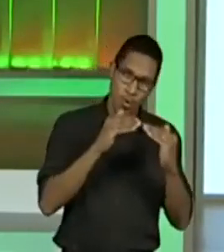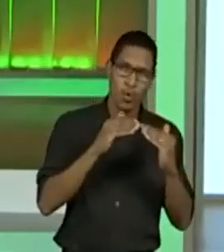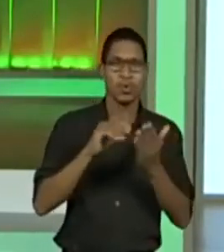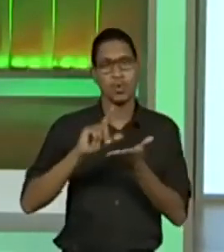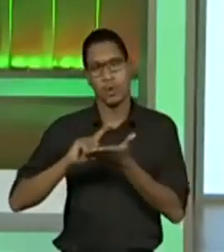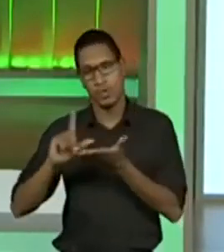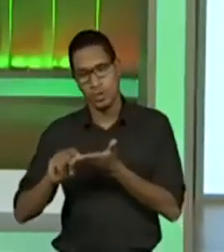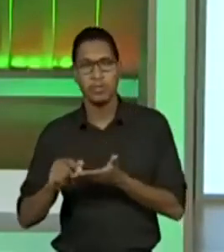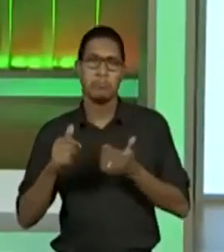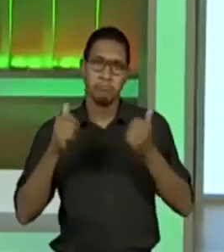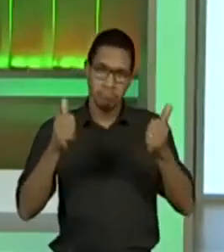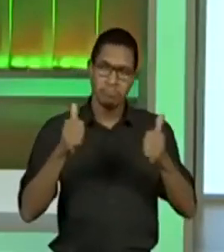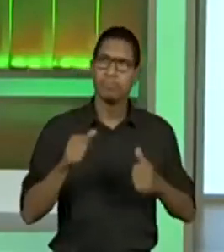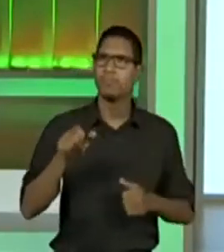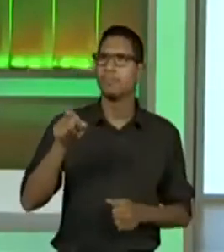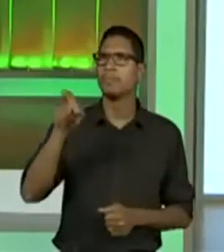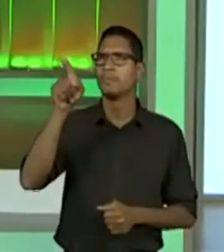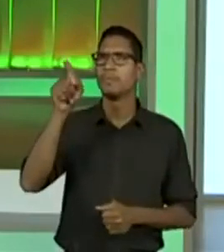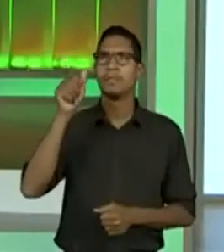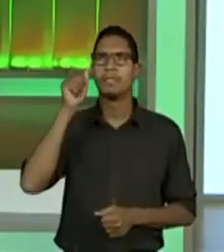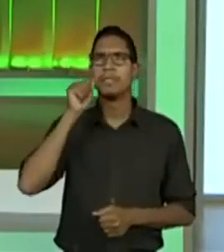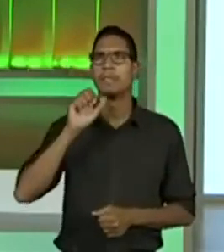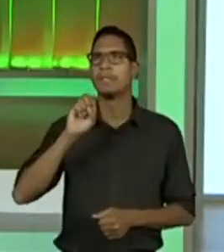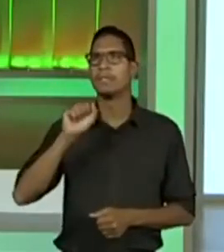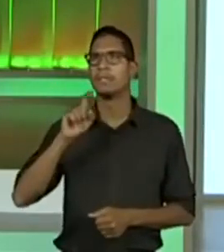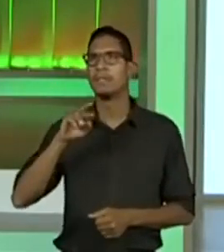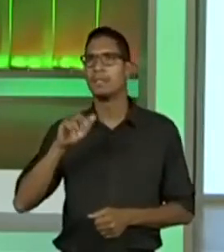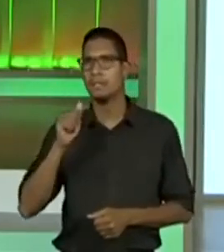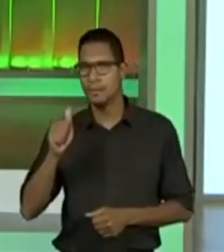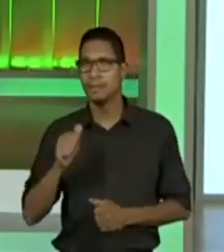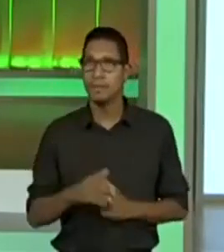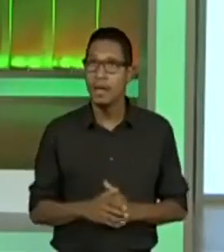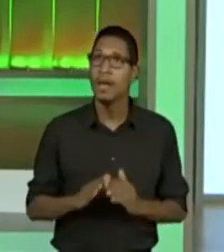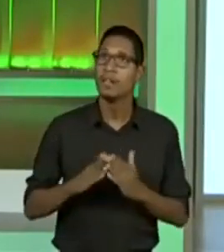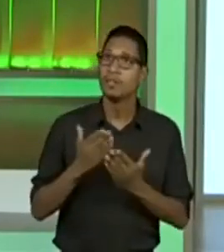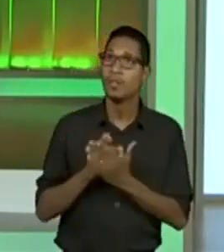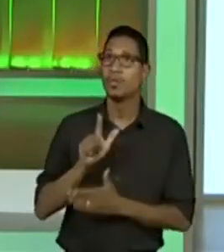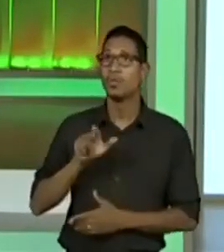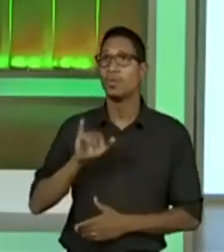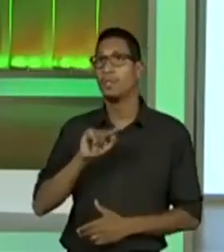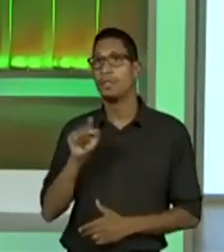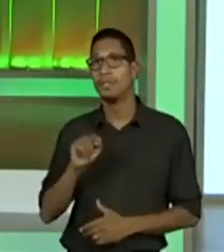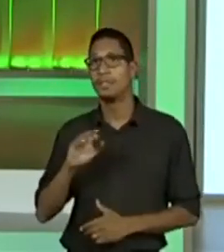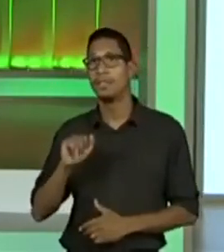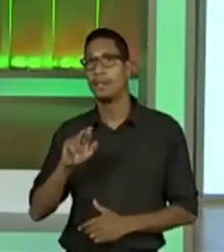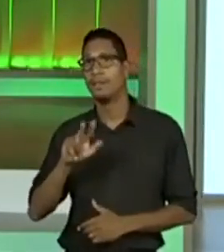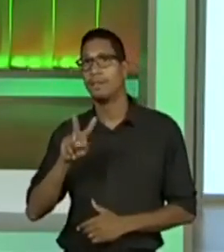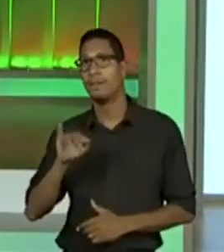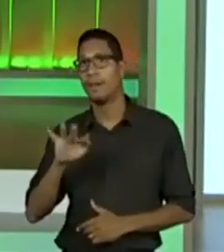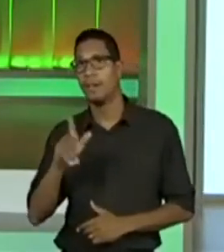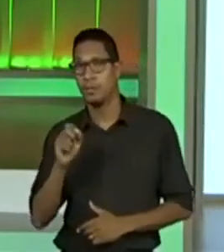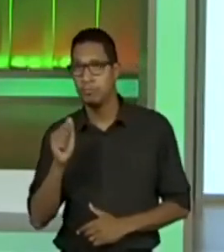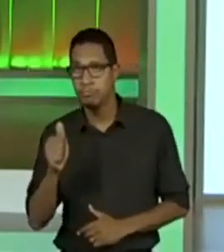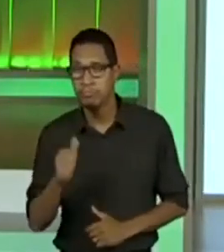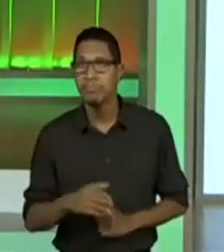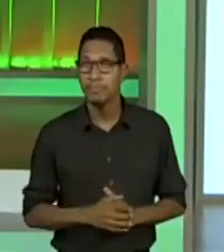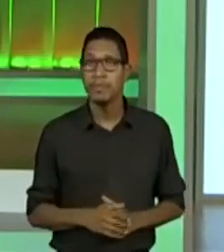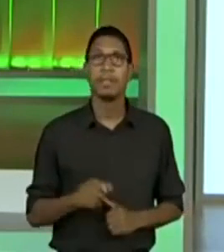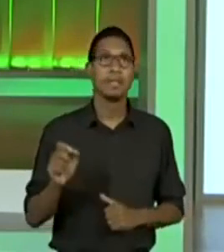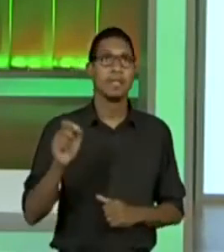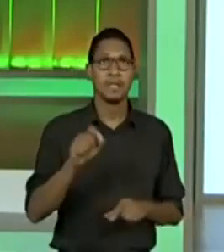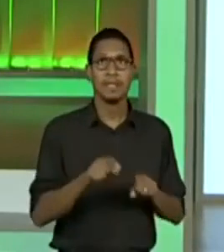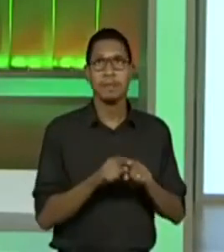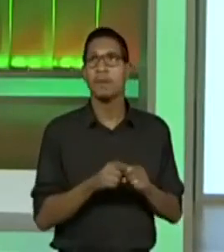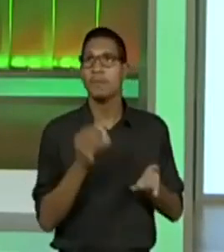Pro Sandra também colocou. Escola Professor Luiz Gonzaga de Carvalho Melo, da Leste 1, a galera toda está colocando que